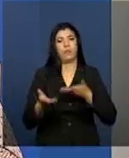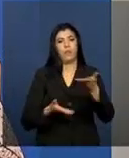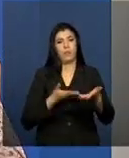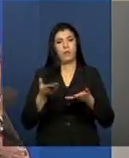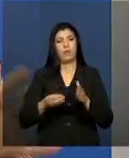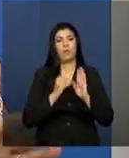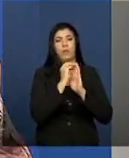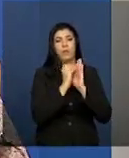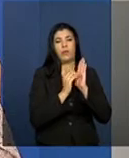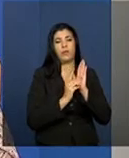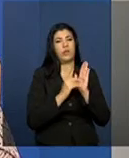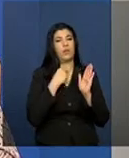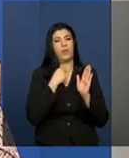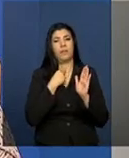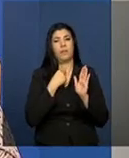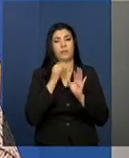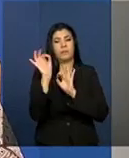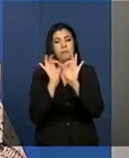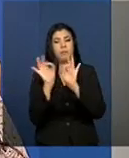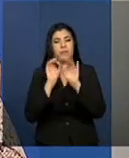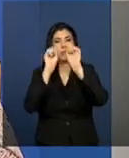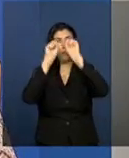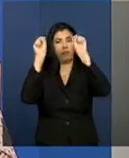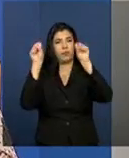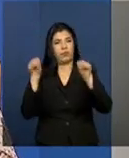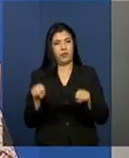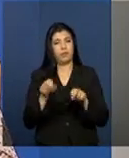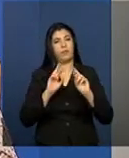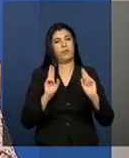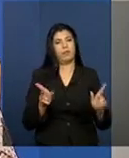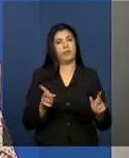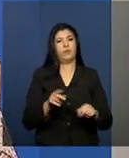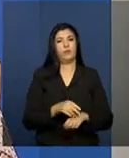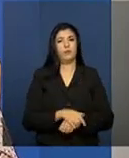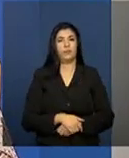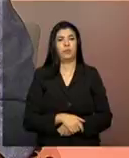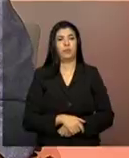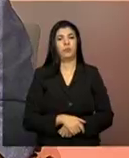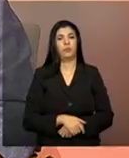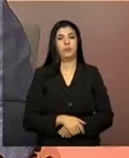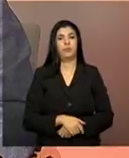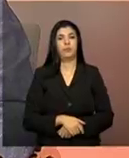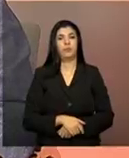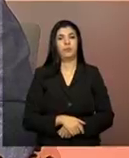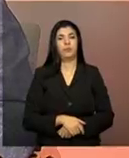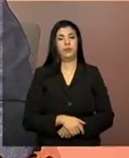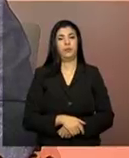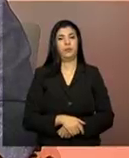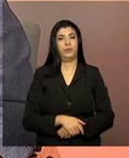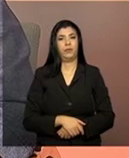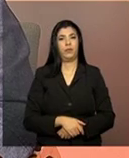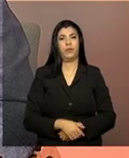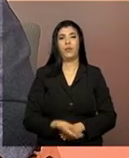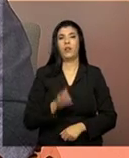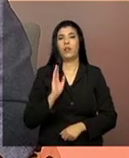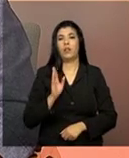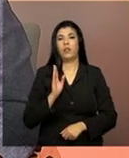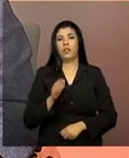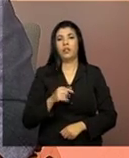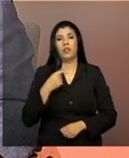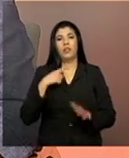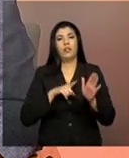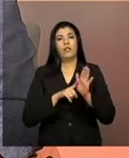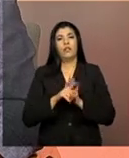prontuário. Então, ele não mexe no sistema Cade Suas. A principal diferença é essa. Bom, Carolina, nós vimos aí ao longo dessa